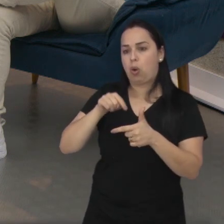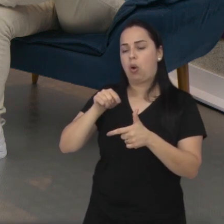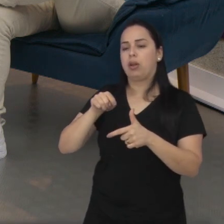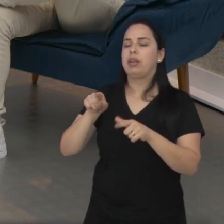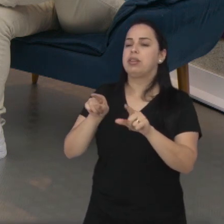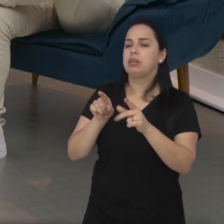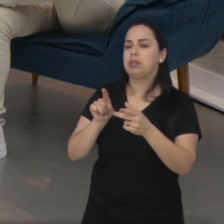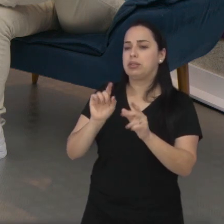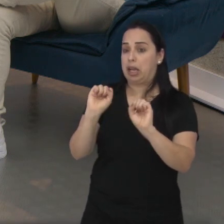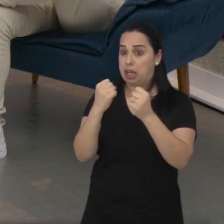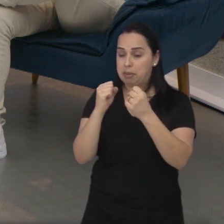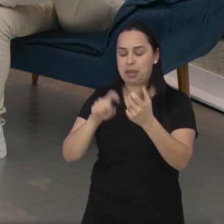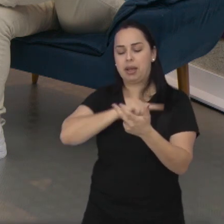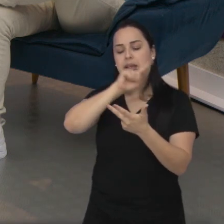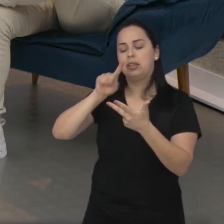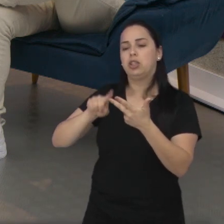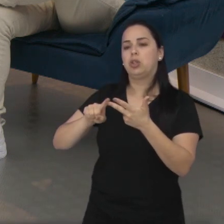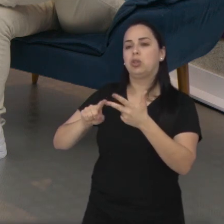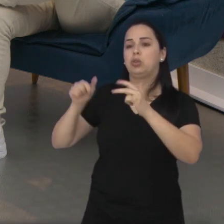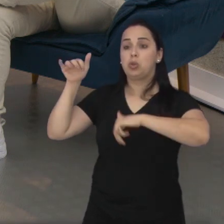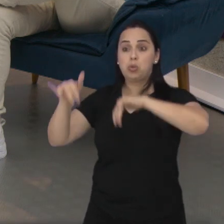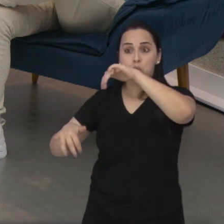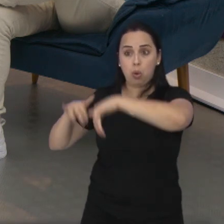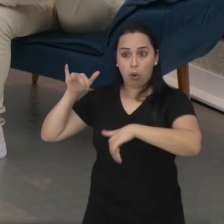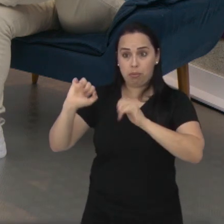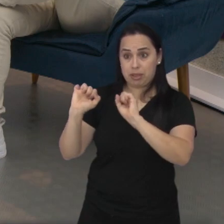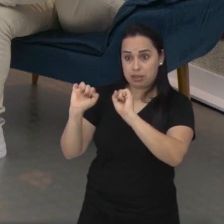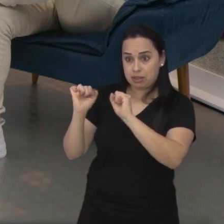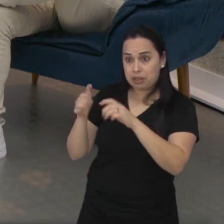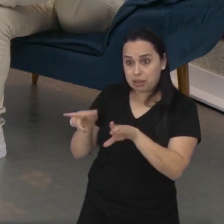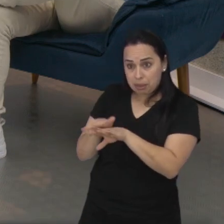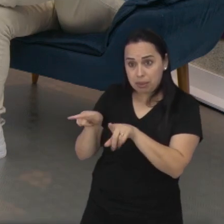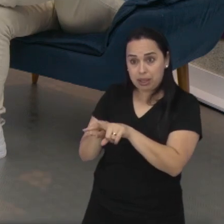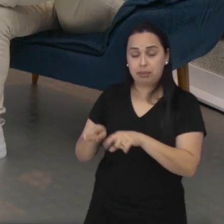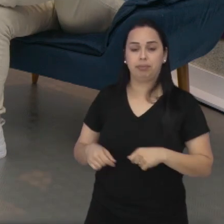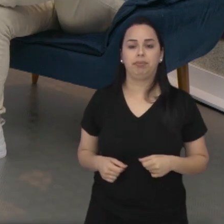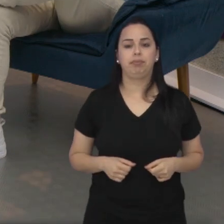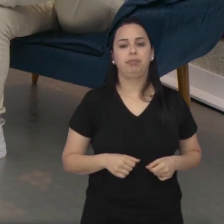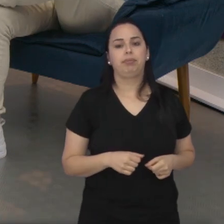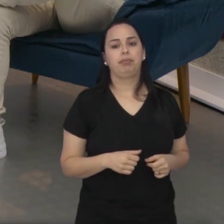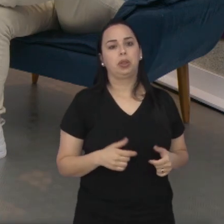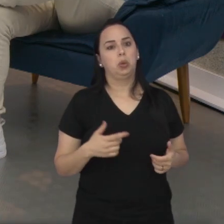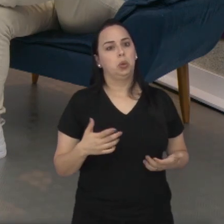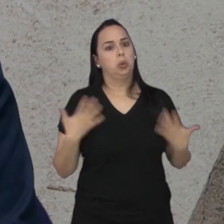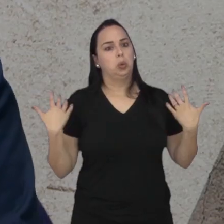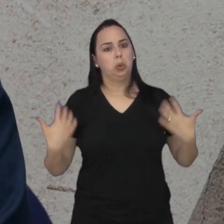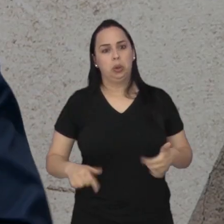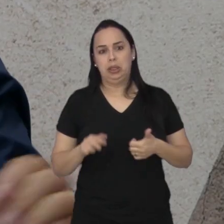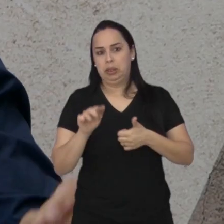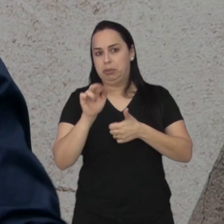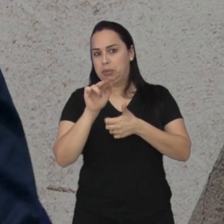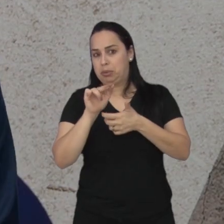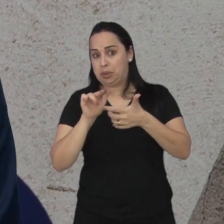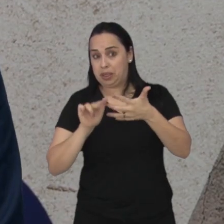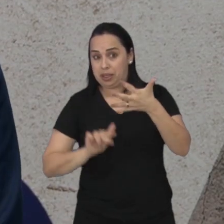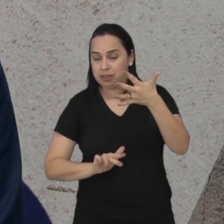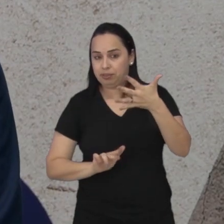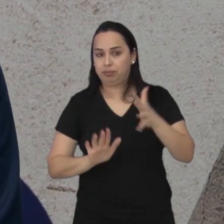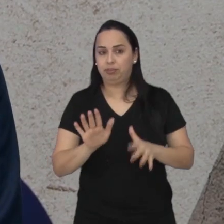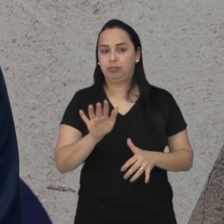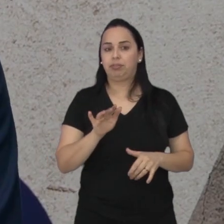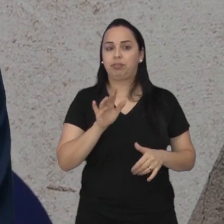nos clubes. Mas como que esse profissional chega até esses locais? Nossa, se a gente fosse falar aqui, é muito grande.